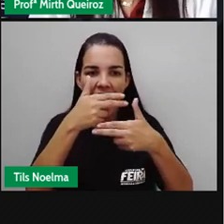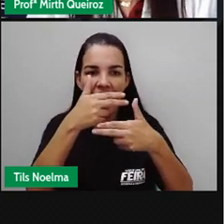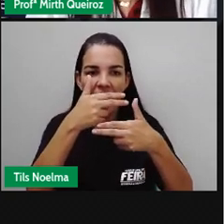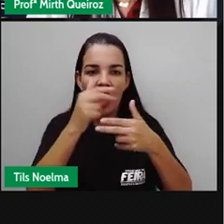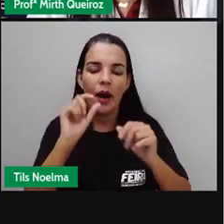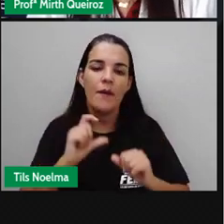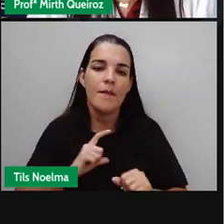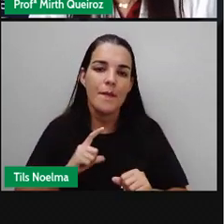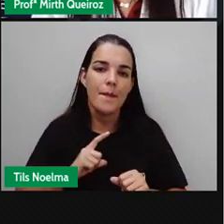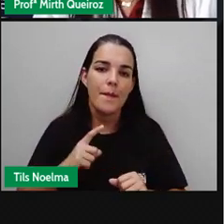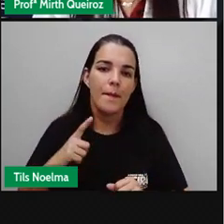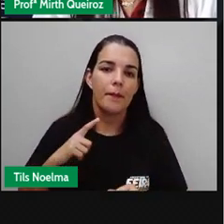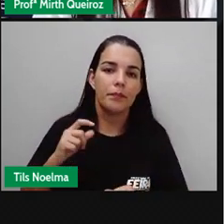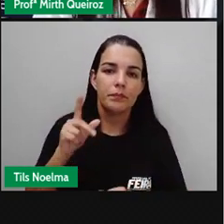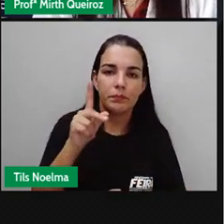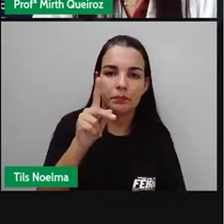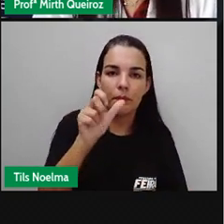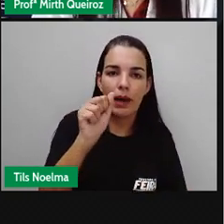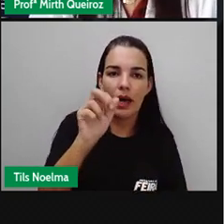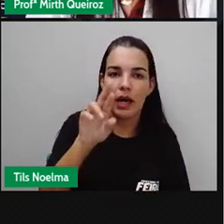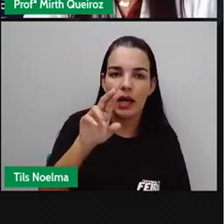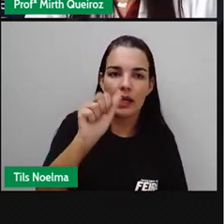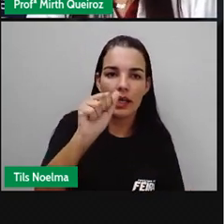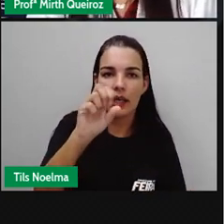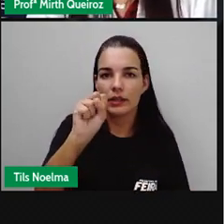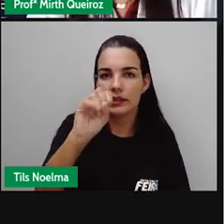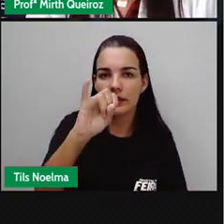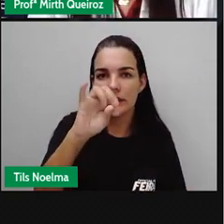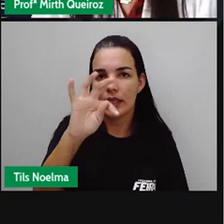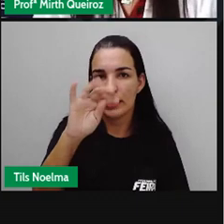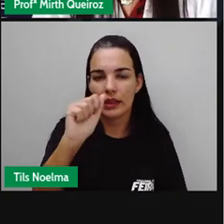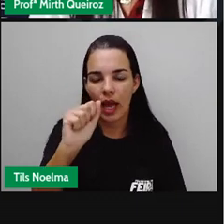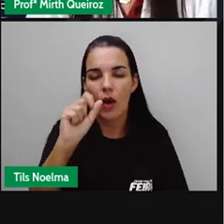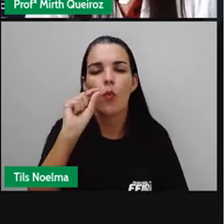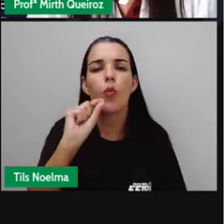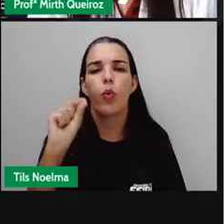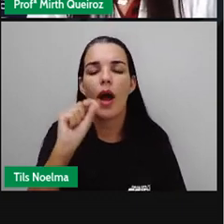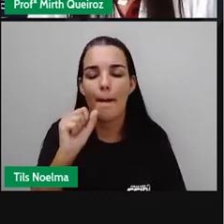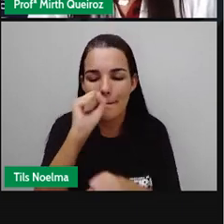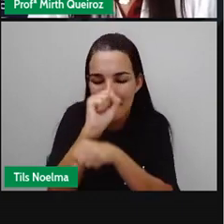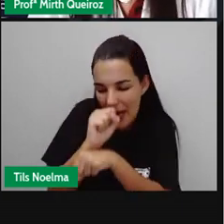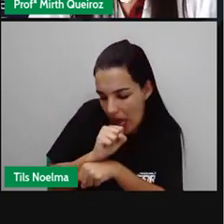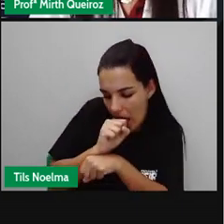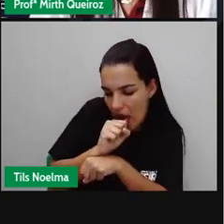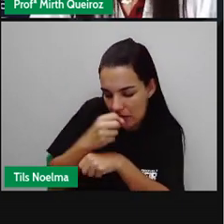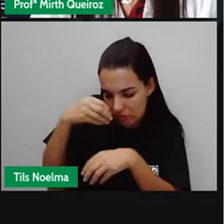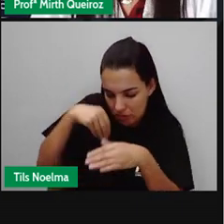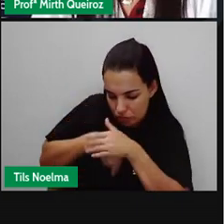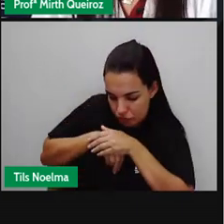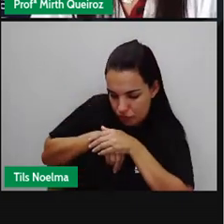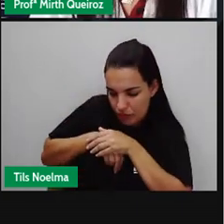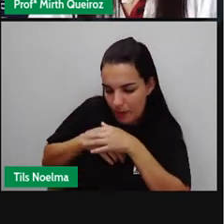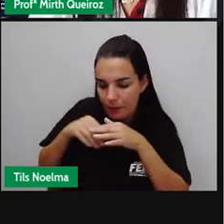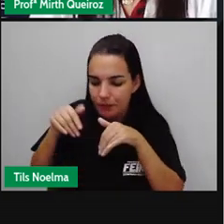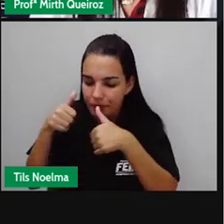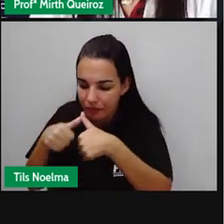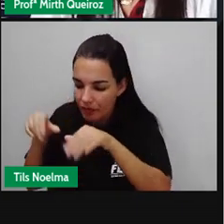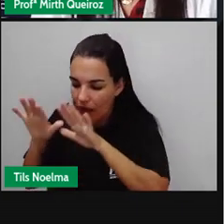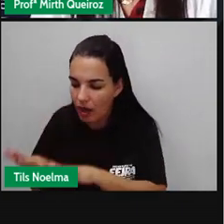está falando de parasitar, né? Quando eles parasitam, eles vão prejudicar esse organismo,